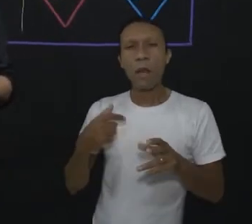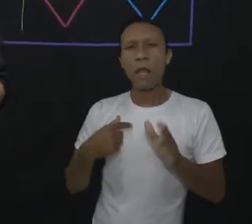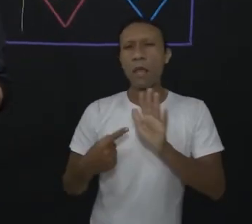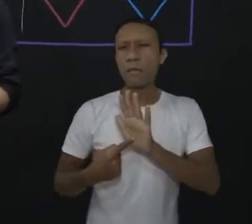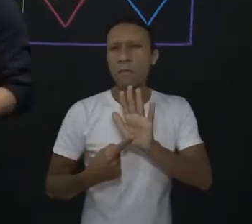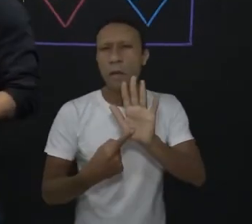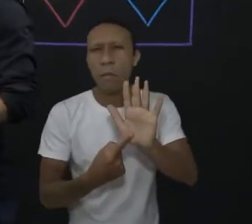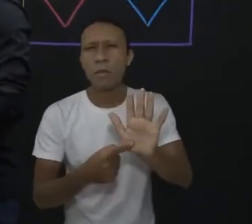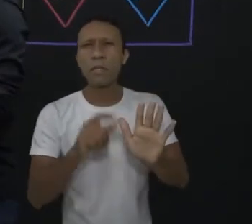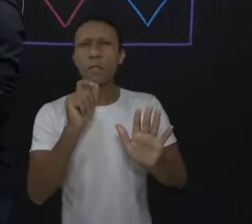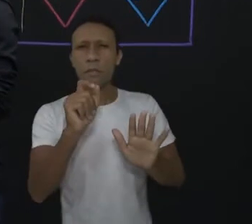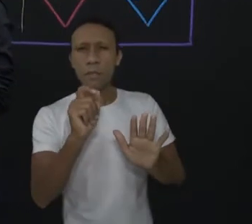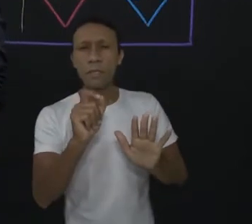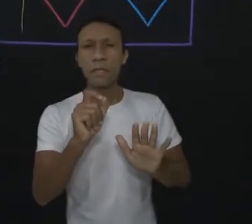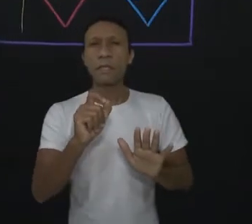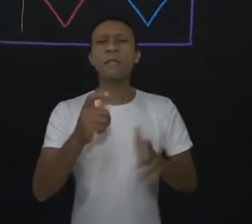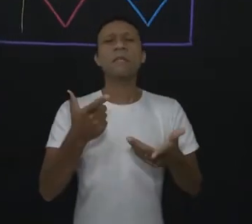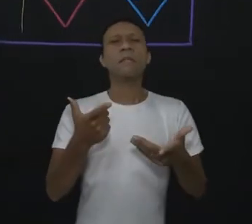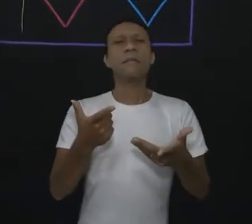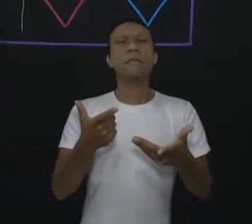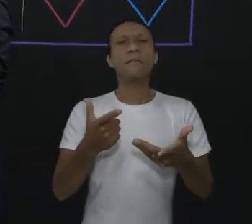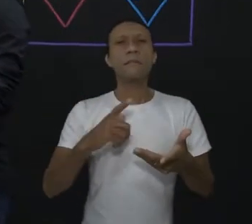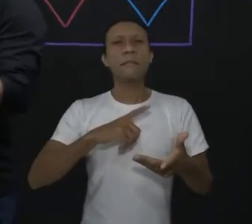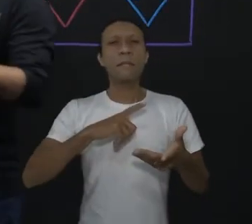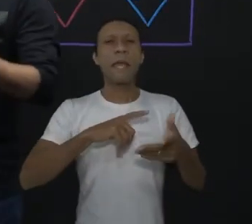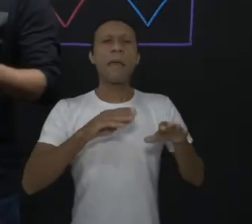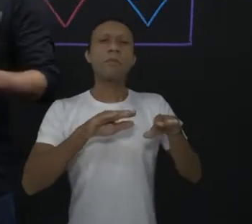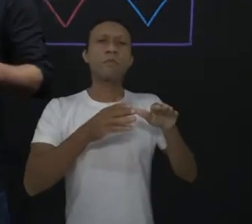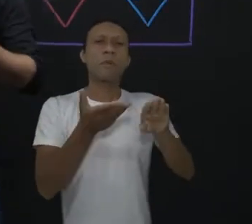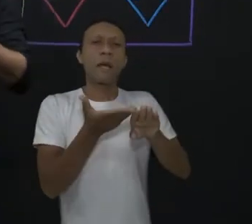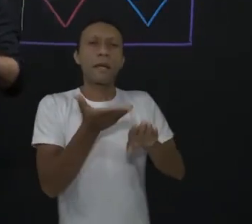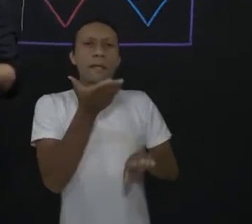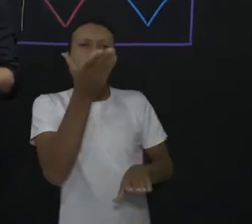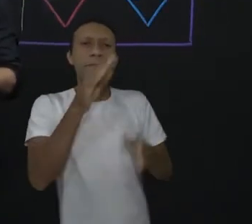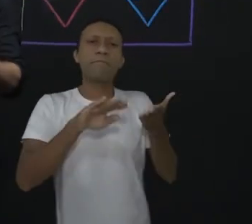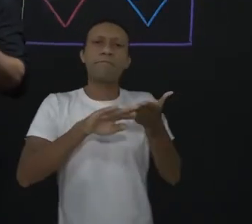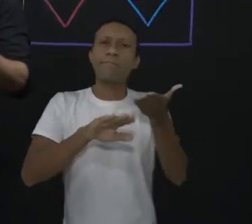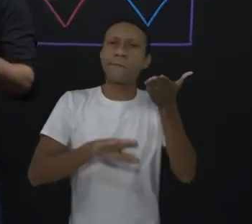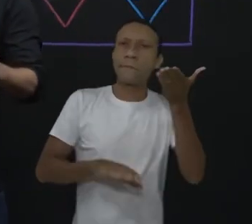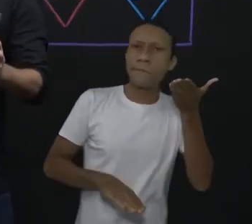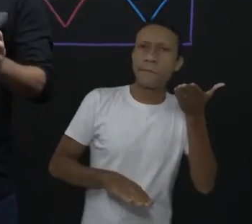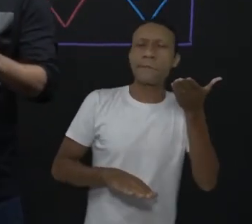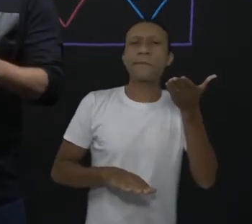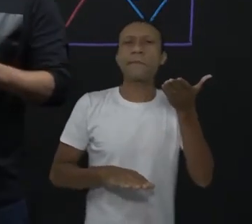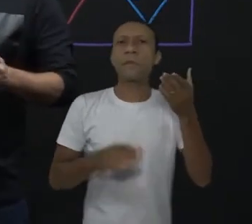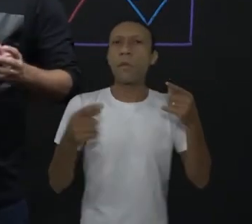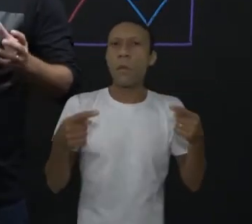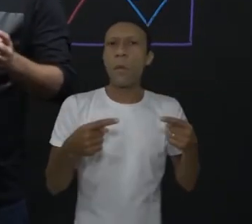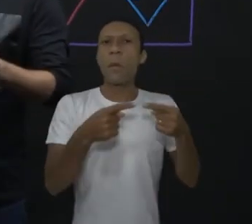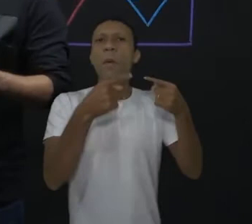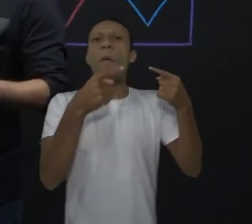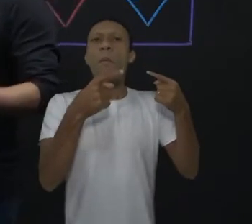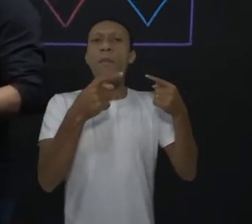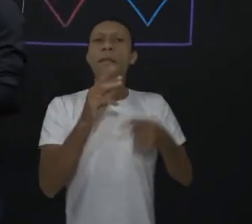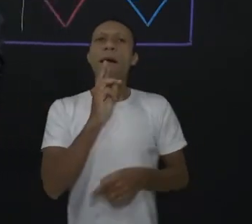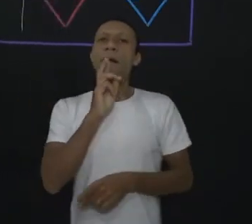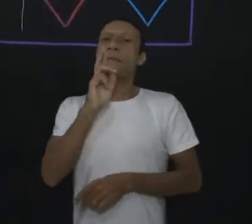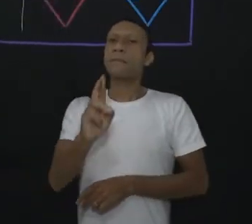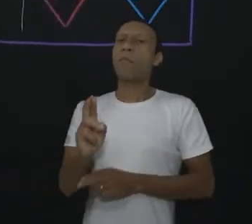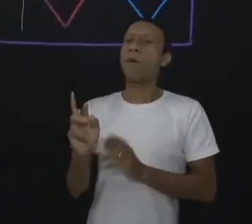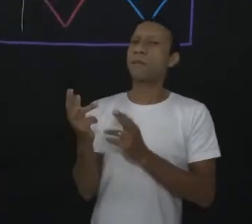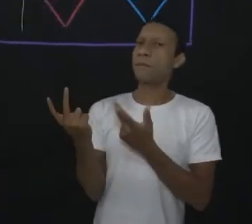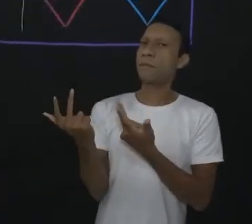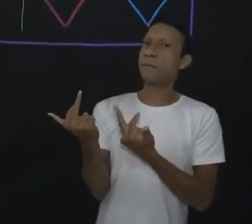nessa aula que nós trabalhamos as grandezas diretamente proporcionais, onde essas grandezas,